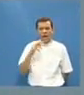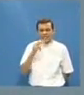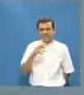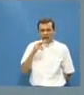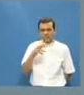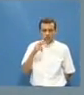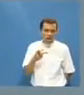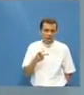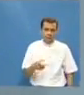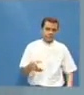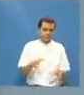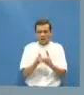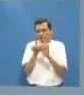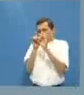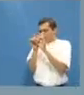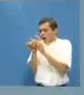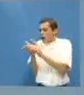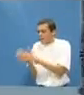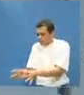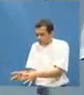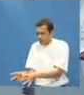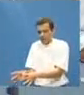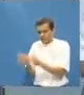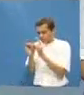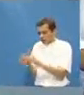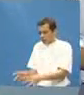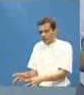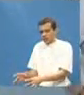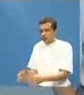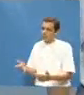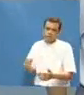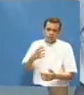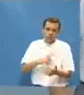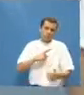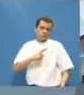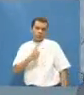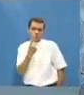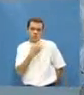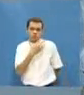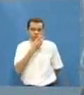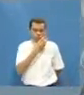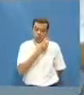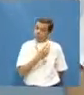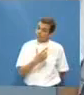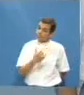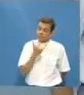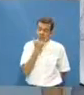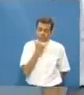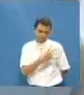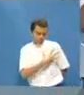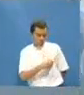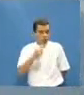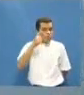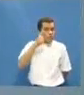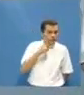sossego a filha cruelmente atormentada por um demônio ela não fez uma oraçãozinha não